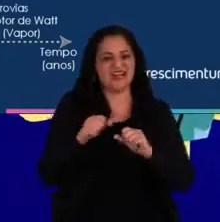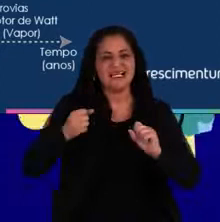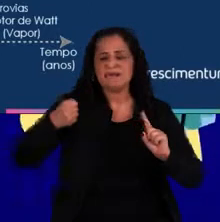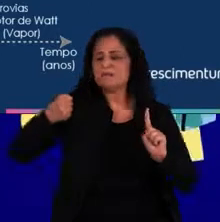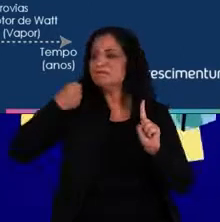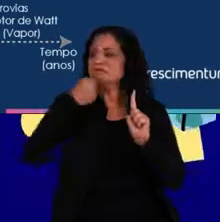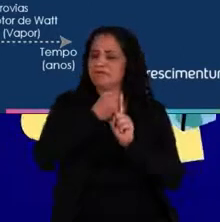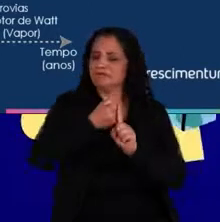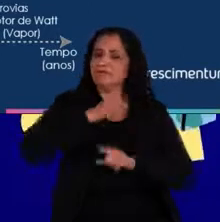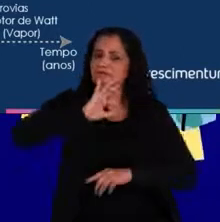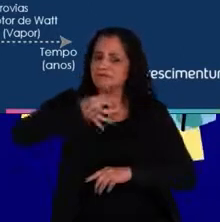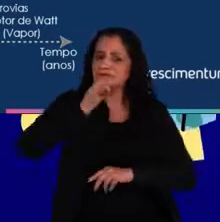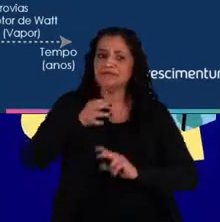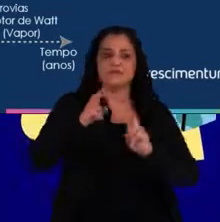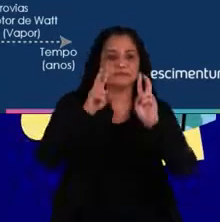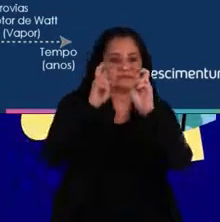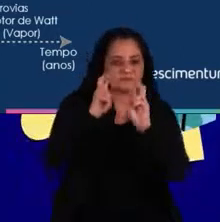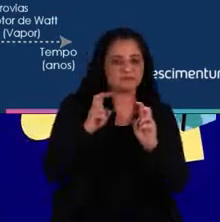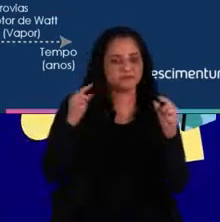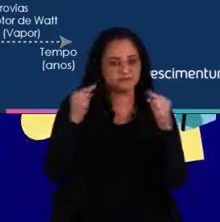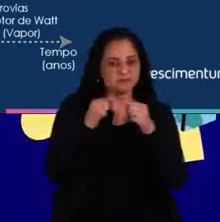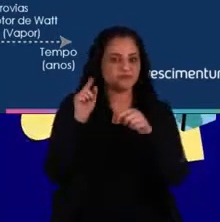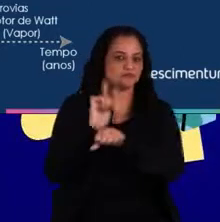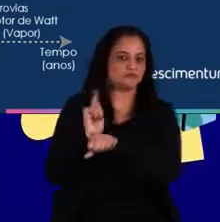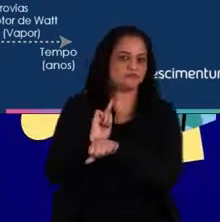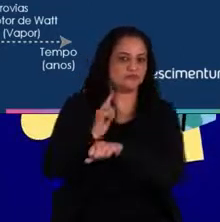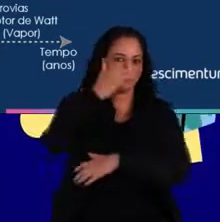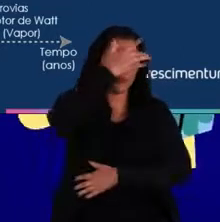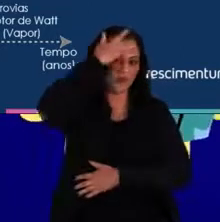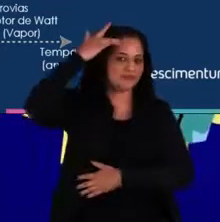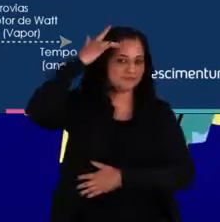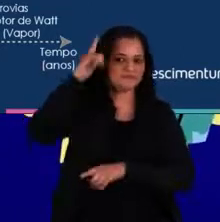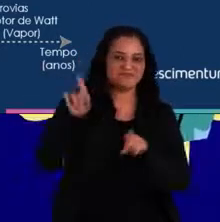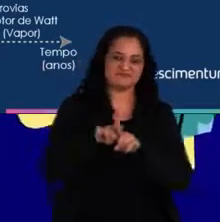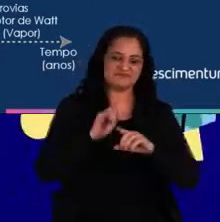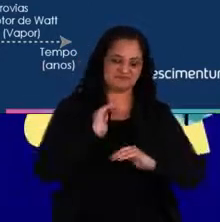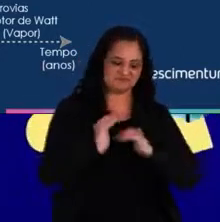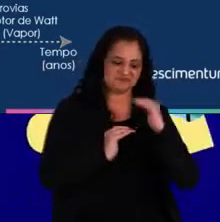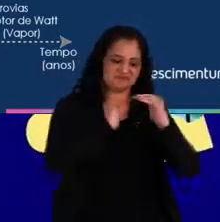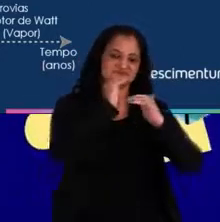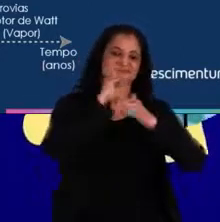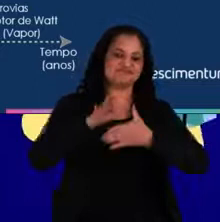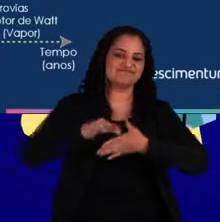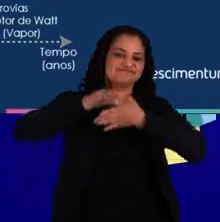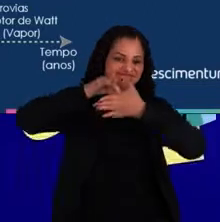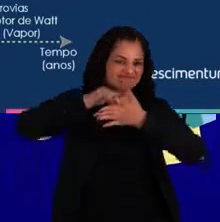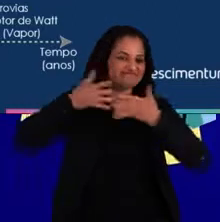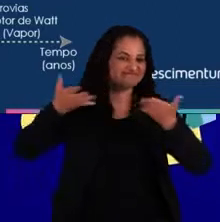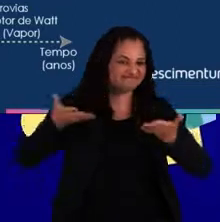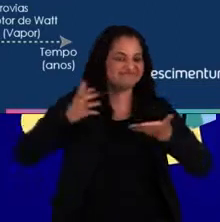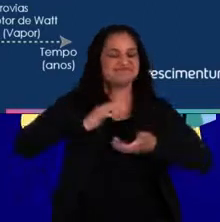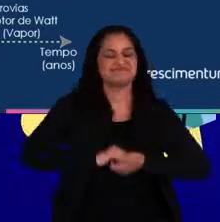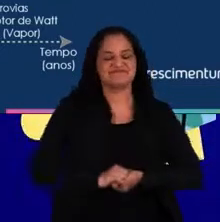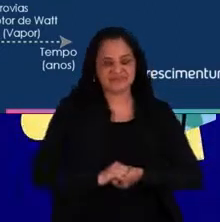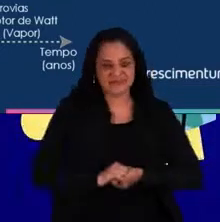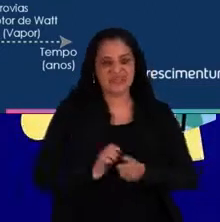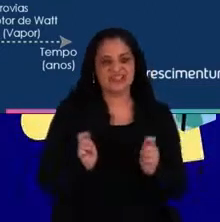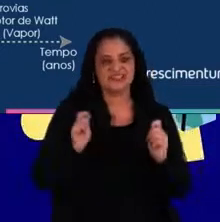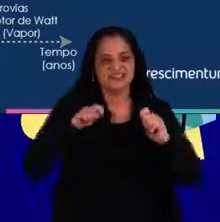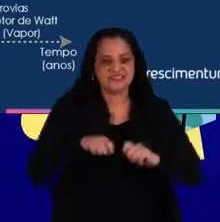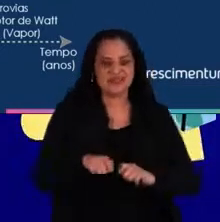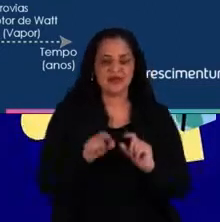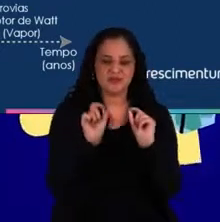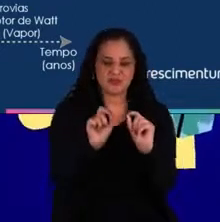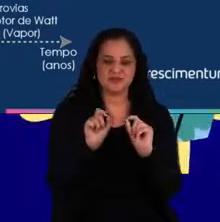acabam impactando as questões relacionadas à gestão de pessoas e ao desenvolvimento da liderança. Pra que a gente